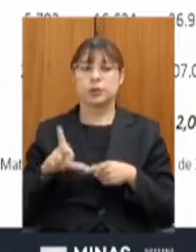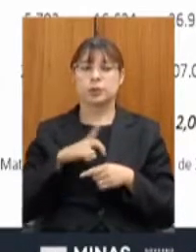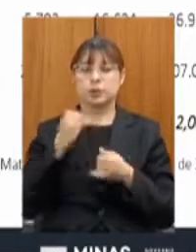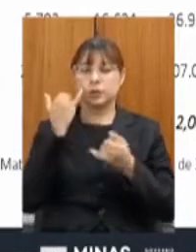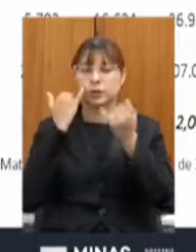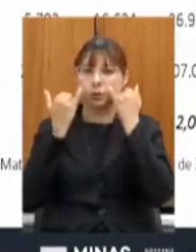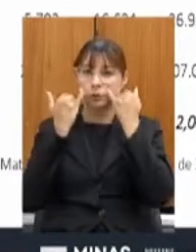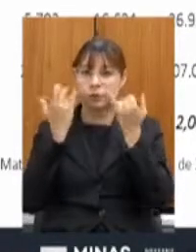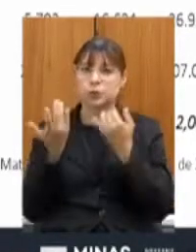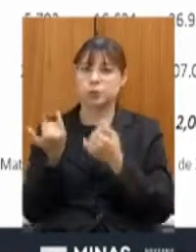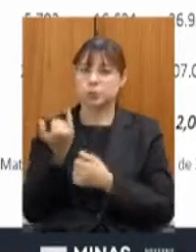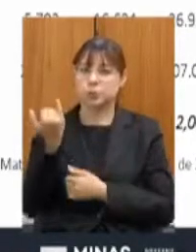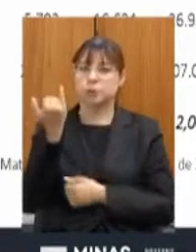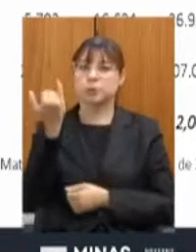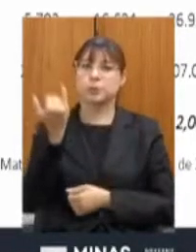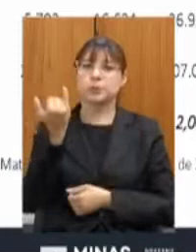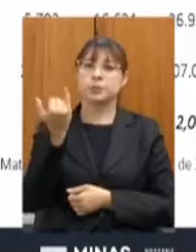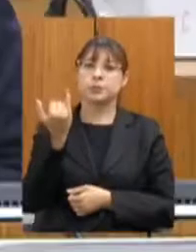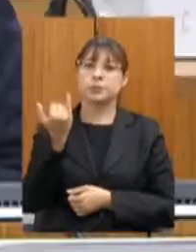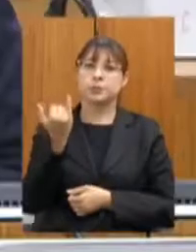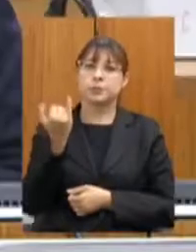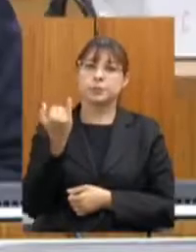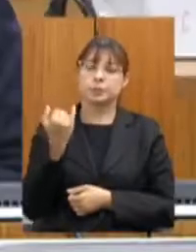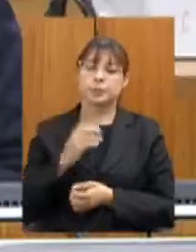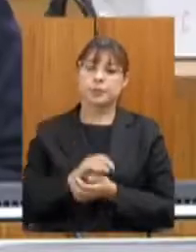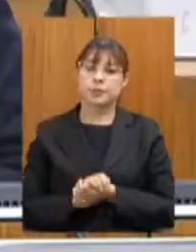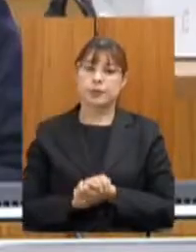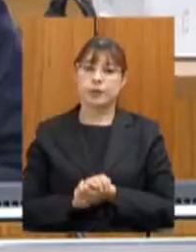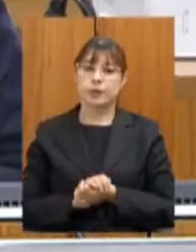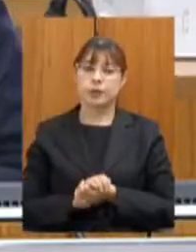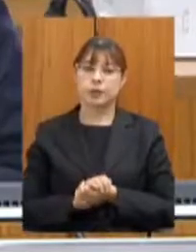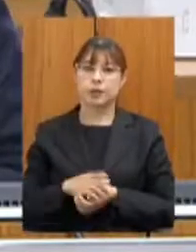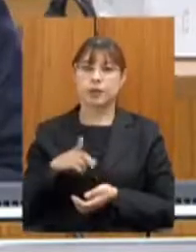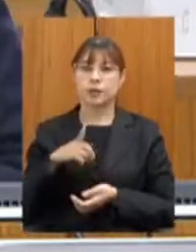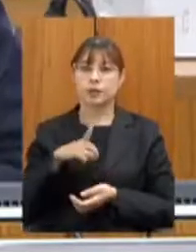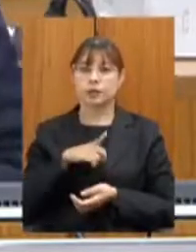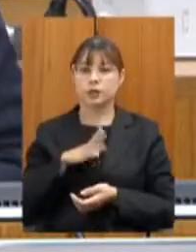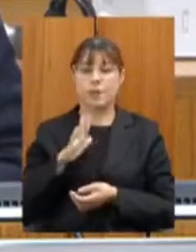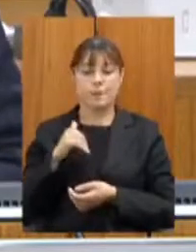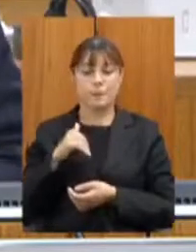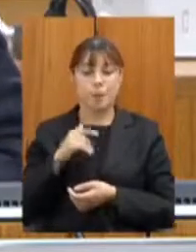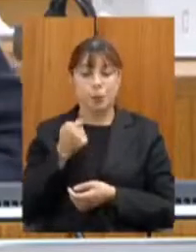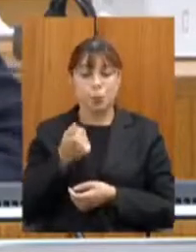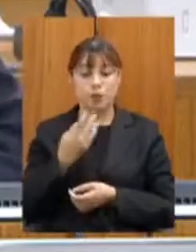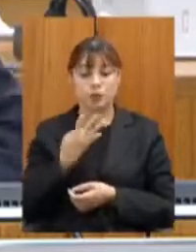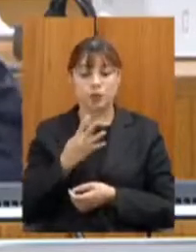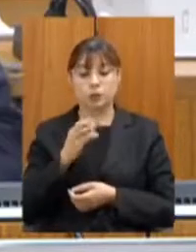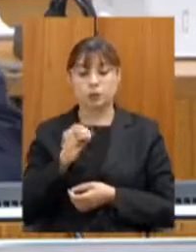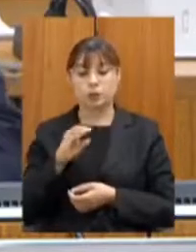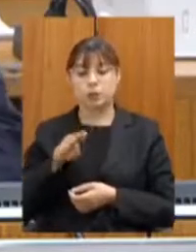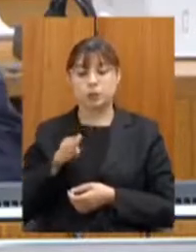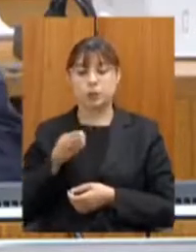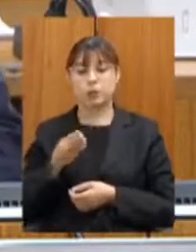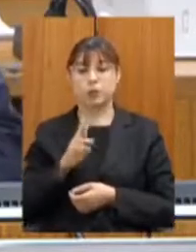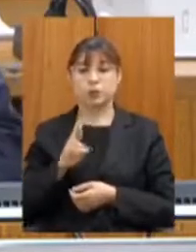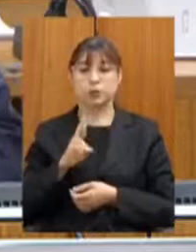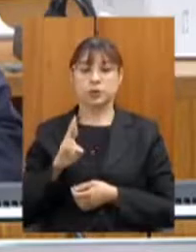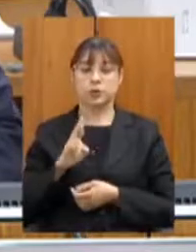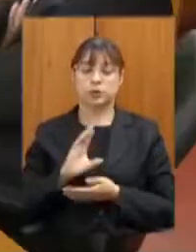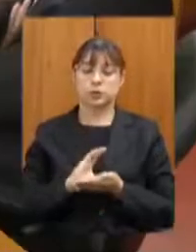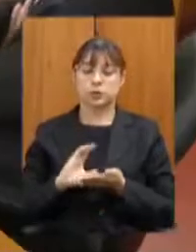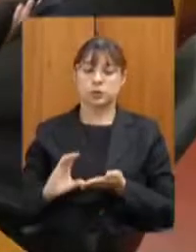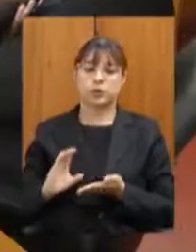expressivos, um potencial, deputado, de gerar quase 40 bilhões de reais em investimento para o Estado.